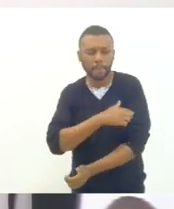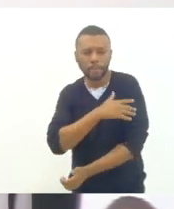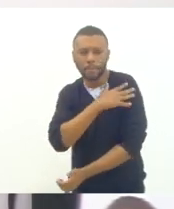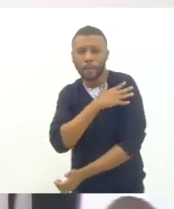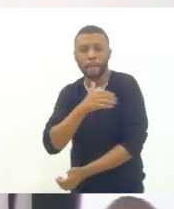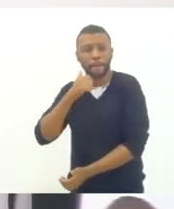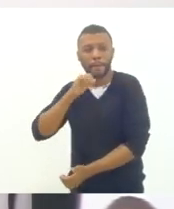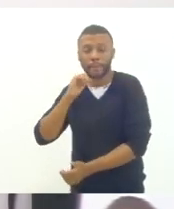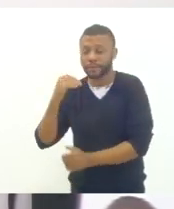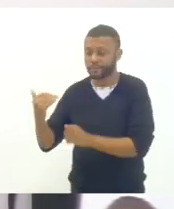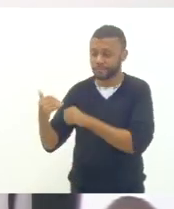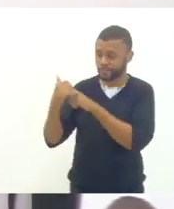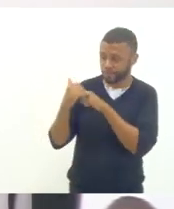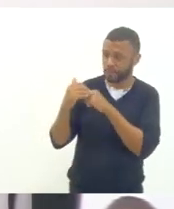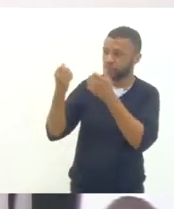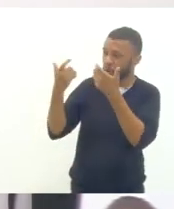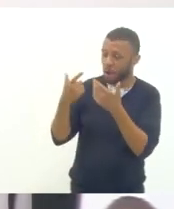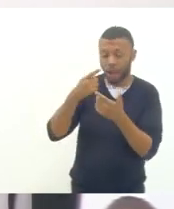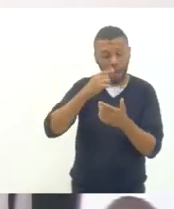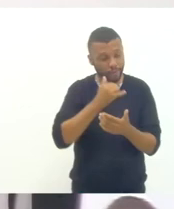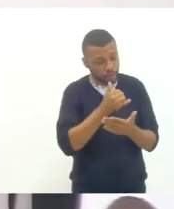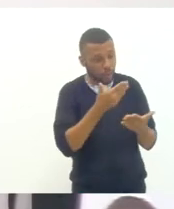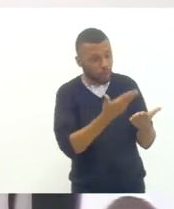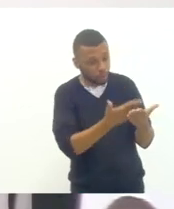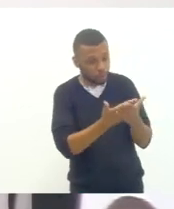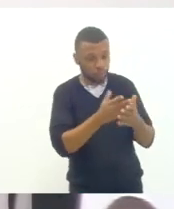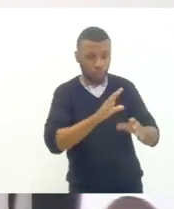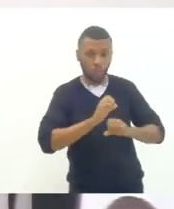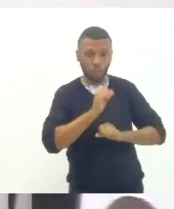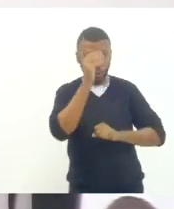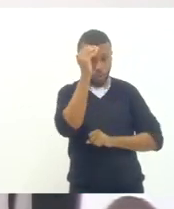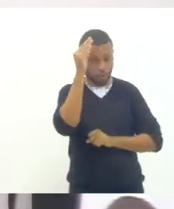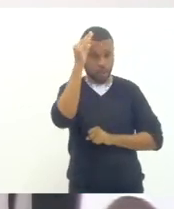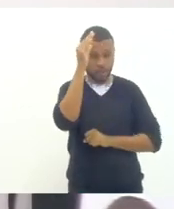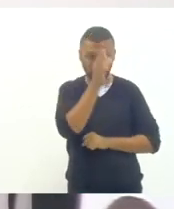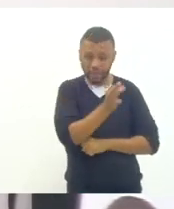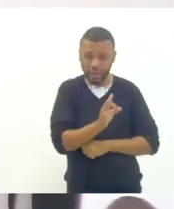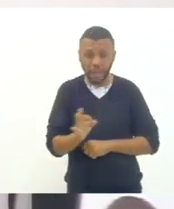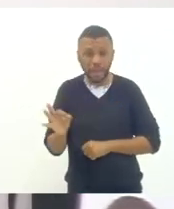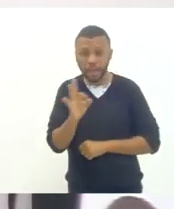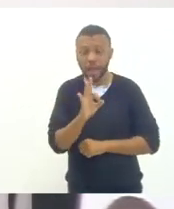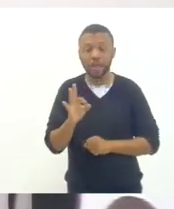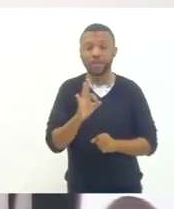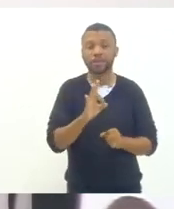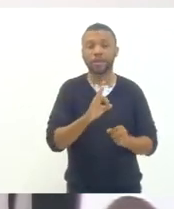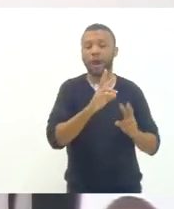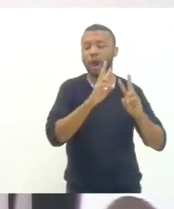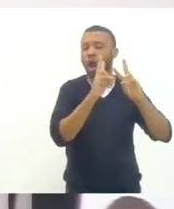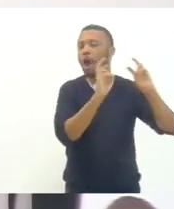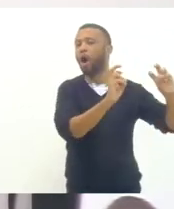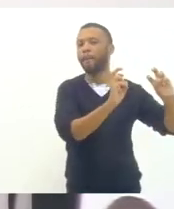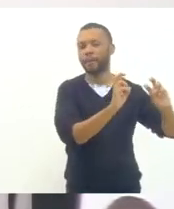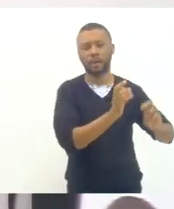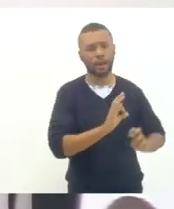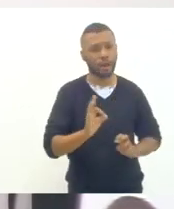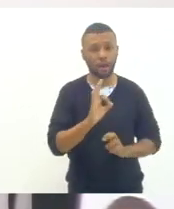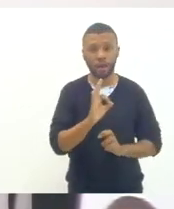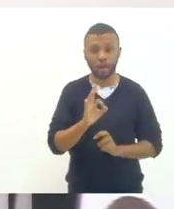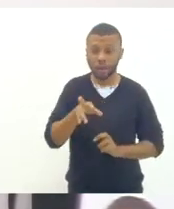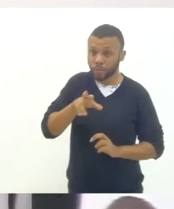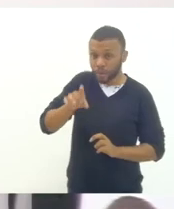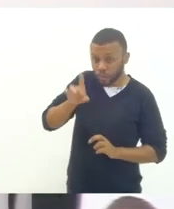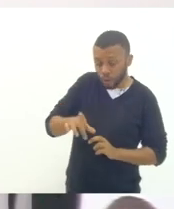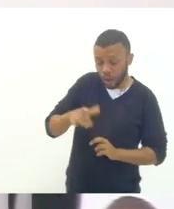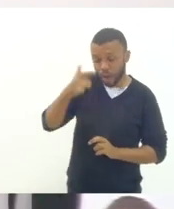dizer estude minha filha pois o conhecimento ninguém tira de você e hoje não sou apenas Maria